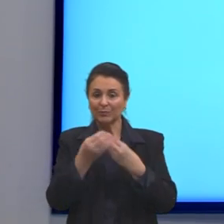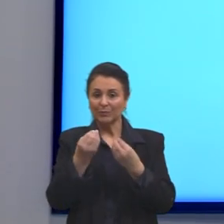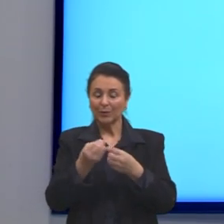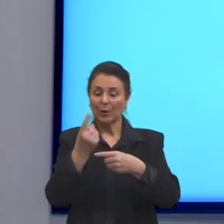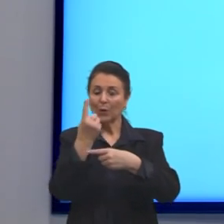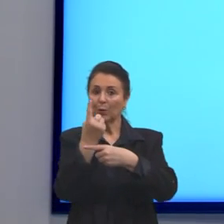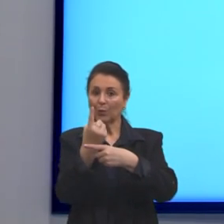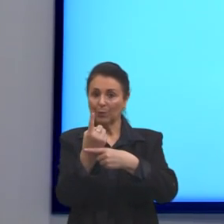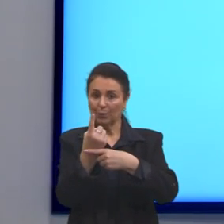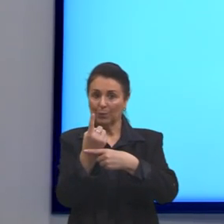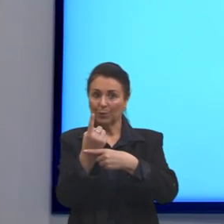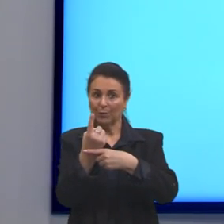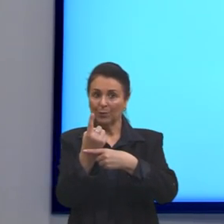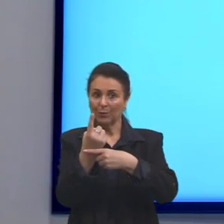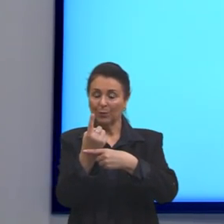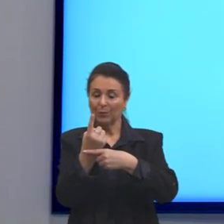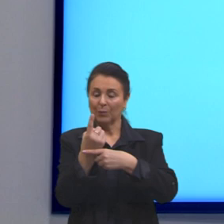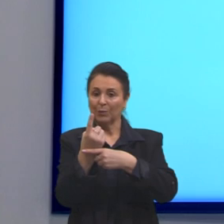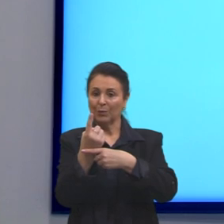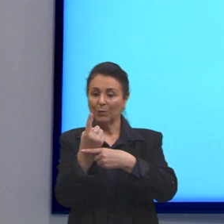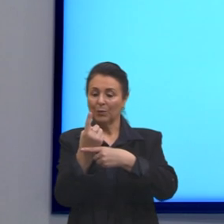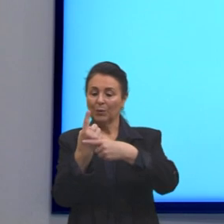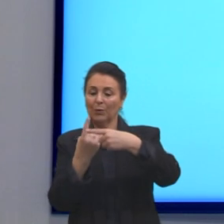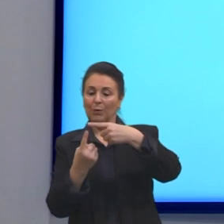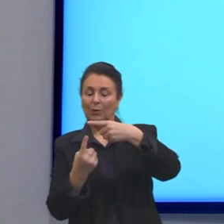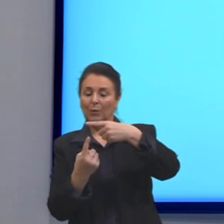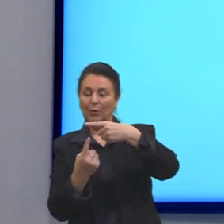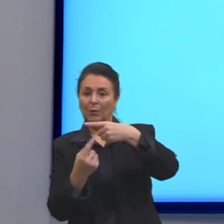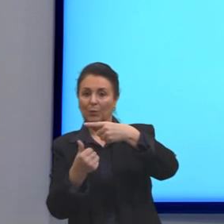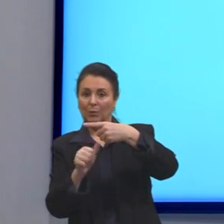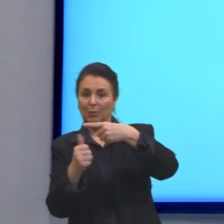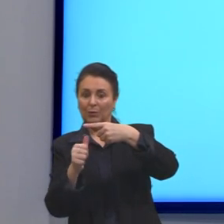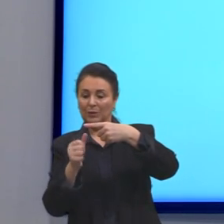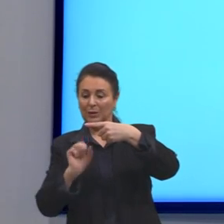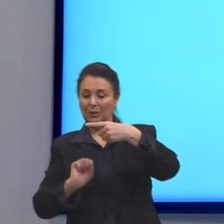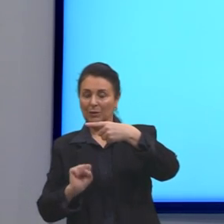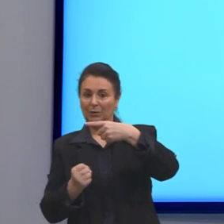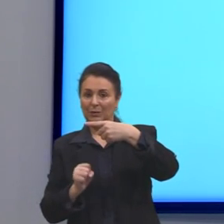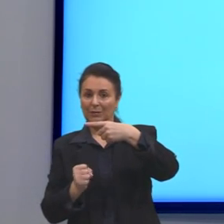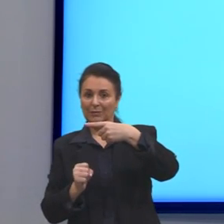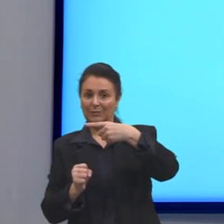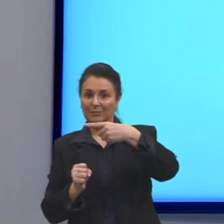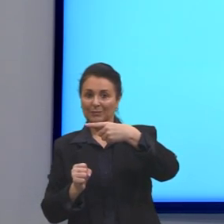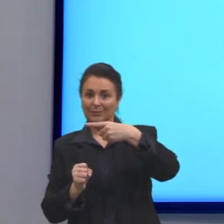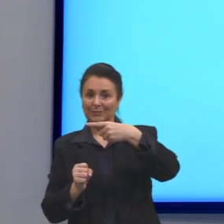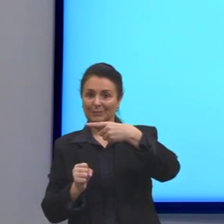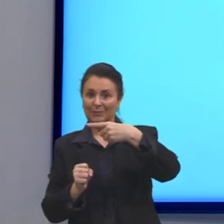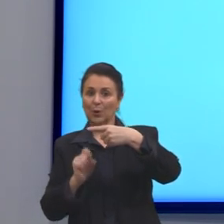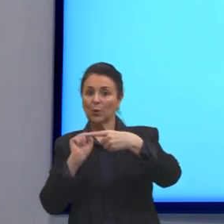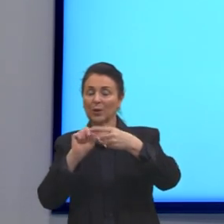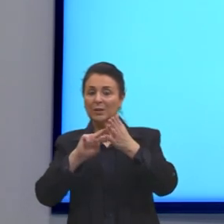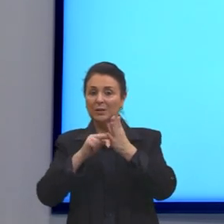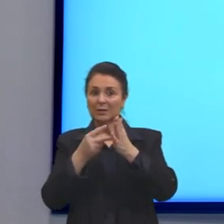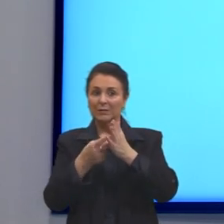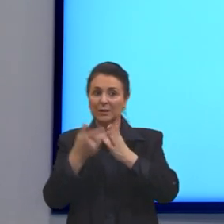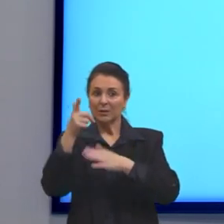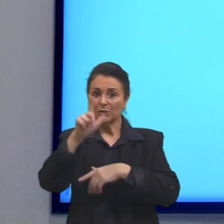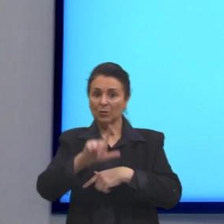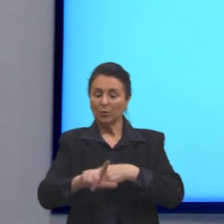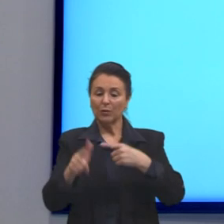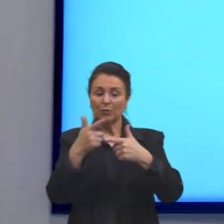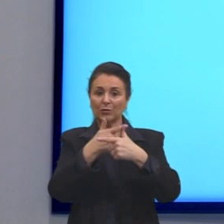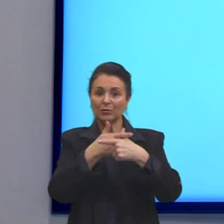1 sobre 11 oitavos. O que significa isso aqui? De novo, uma